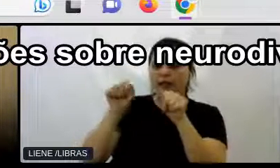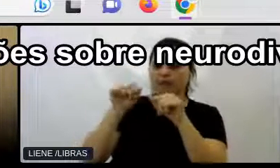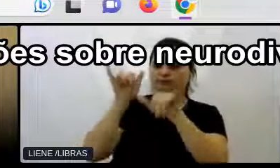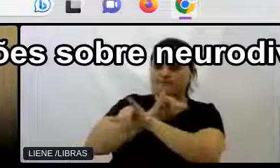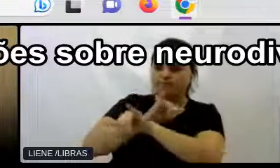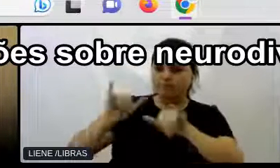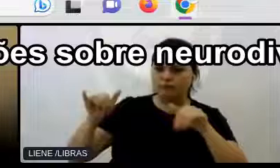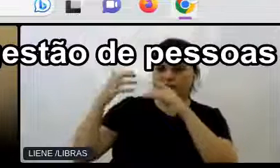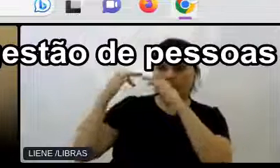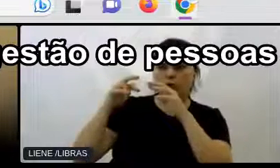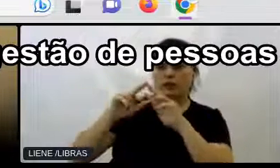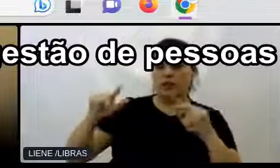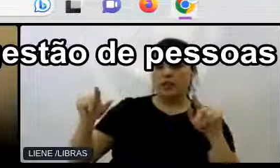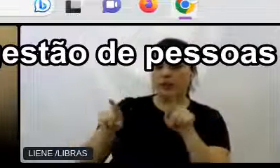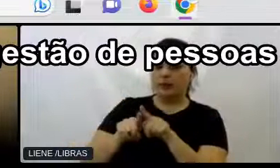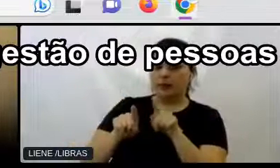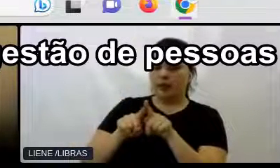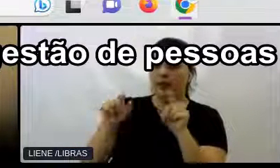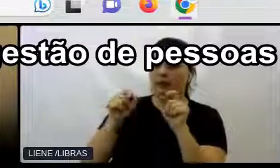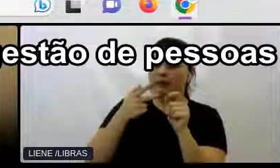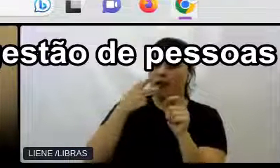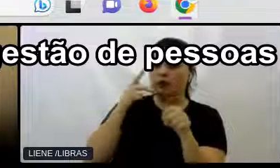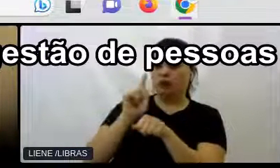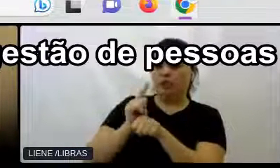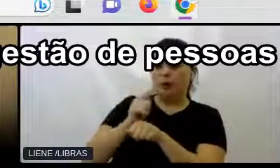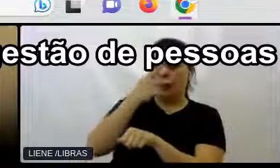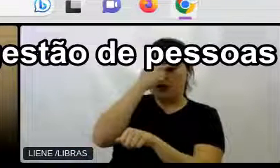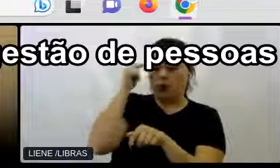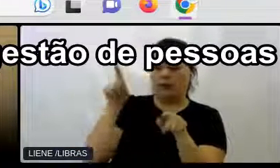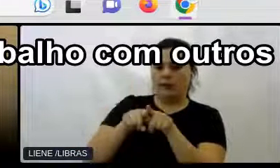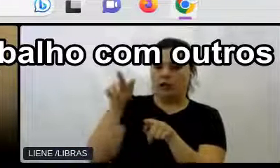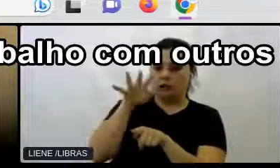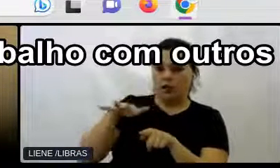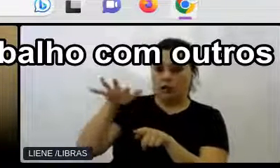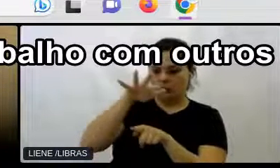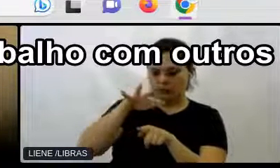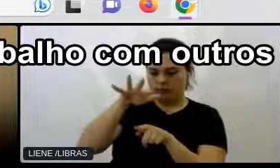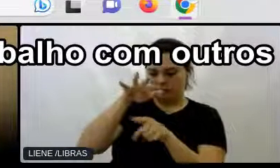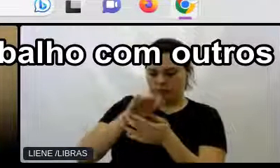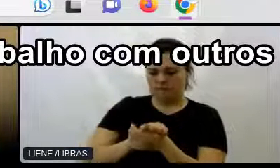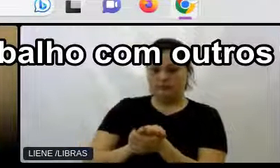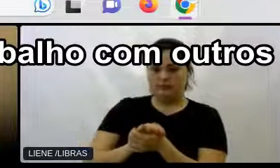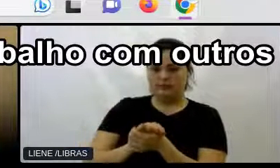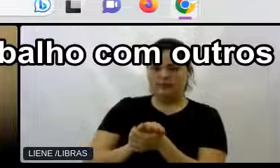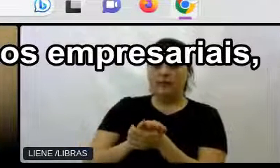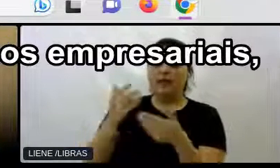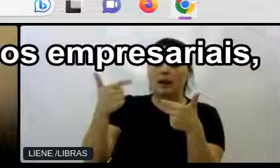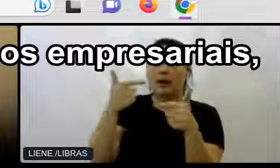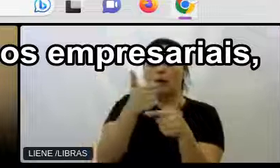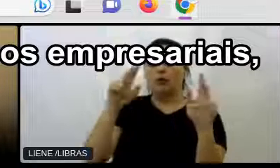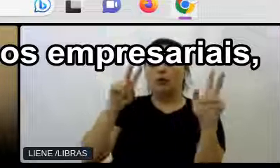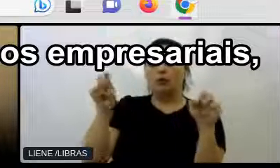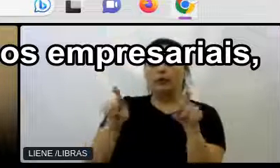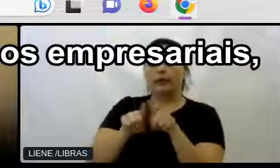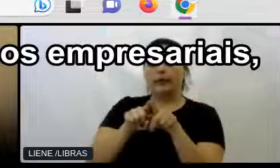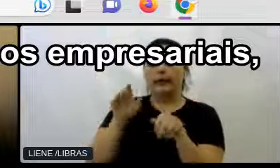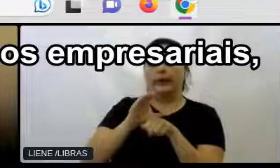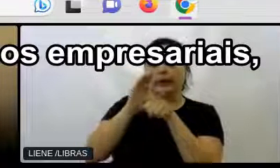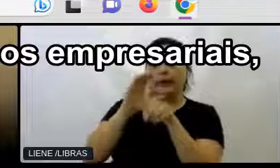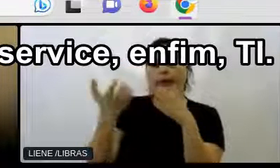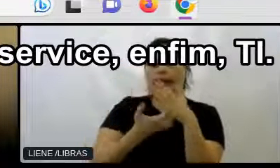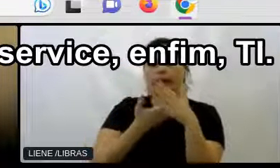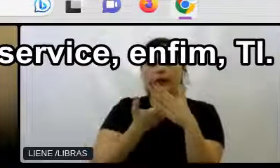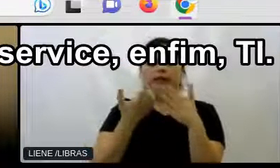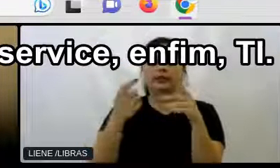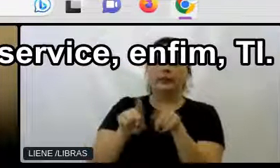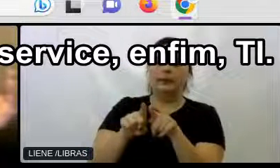neurodiversidade Mas eu falo também De gestão de pessoas Em geral Porque eu também trabalho Com outros temas Como conselhos empresariais